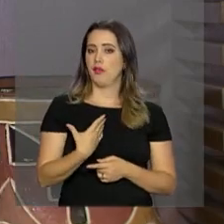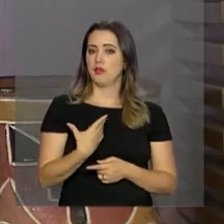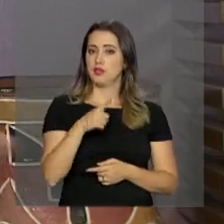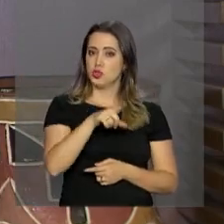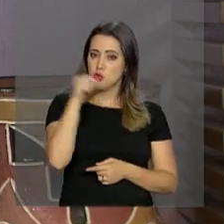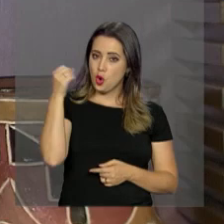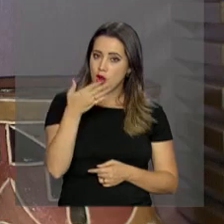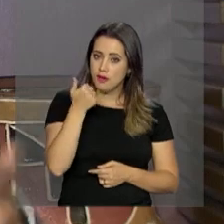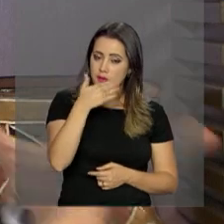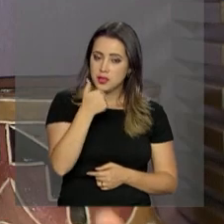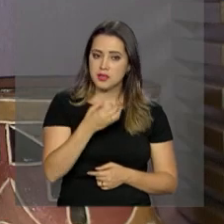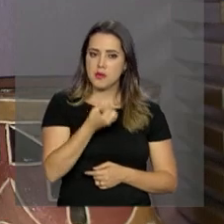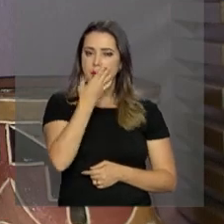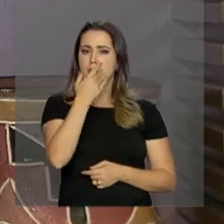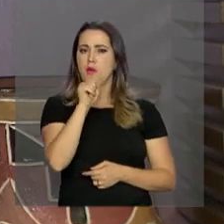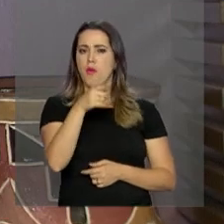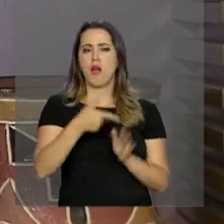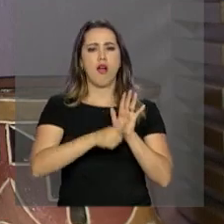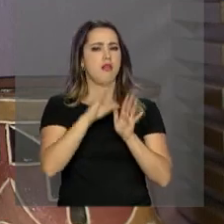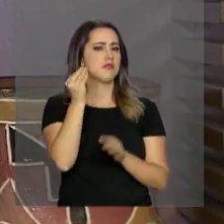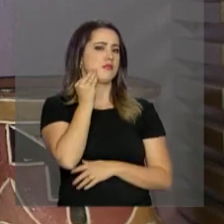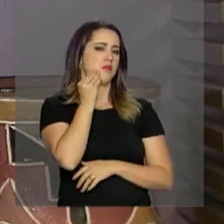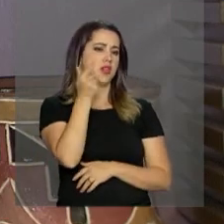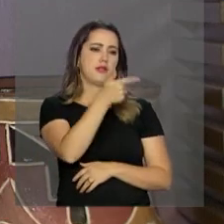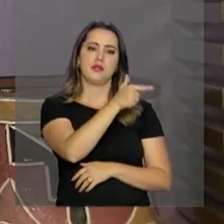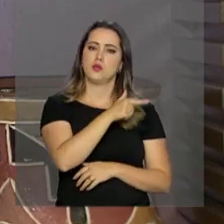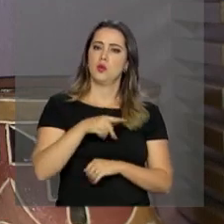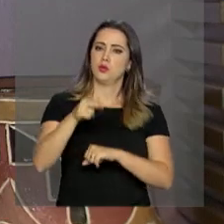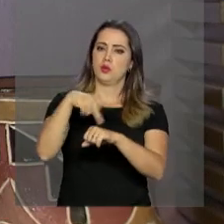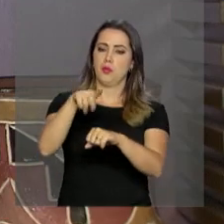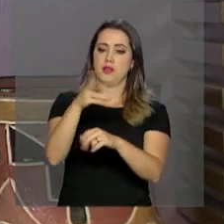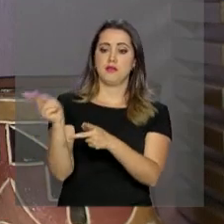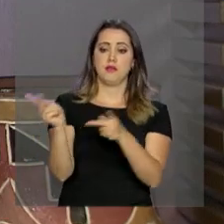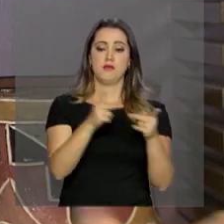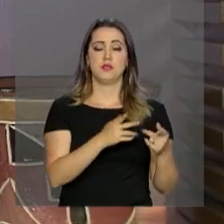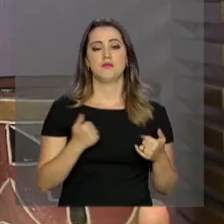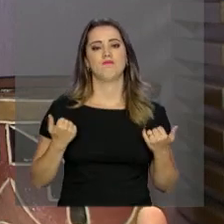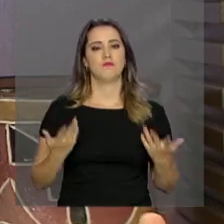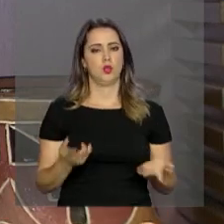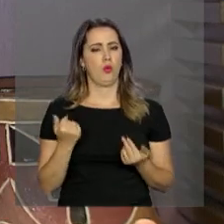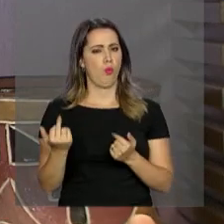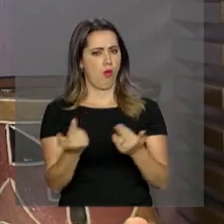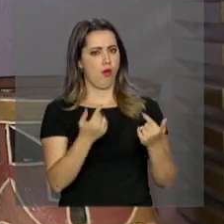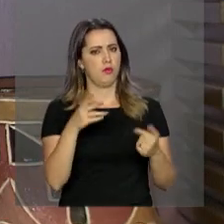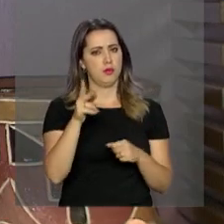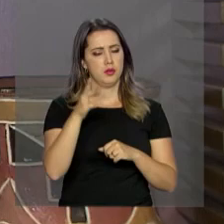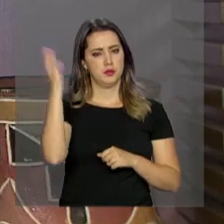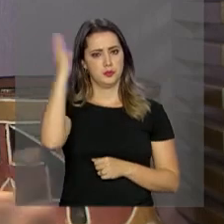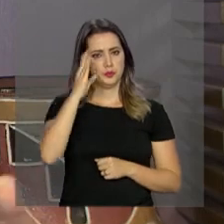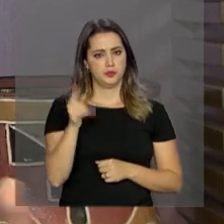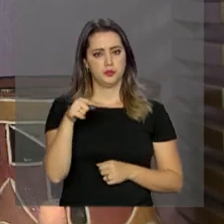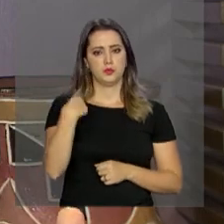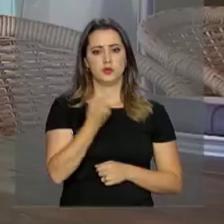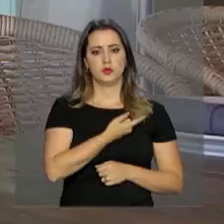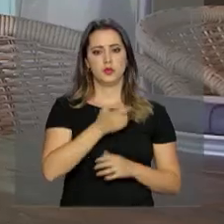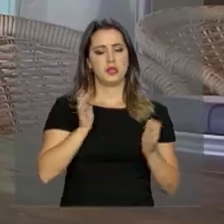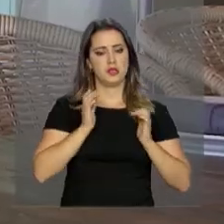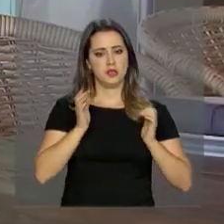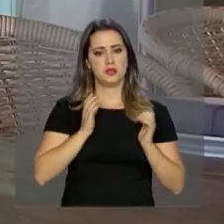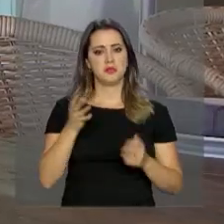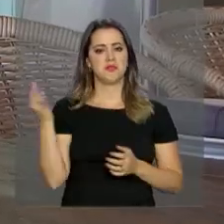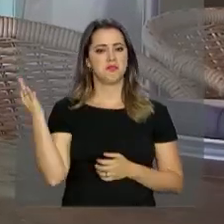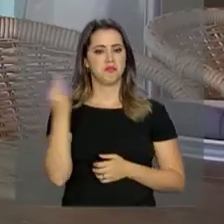antes de outras experiências que ele pode ter no país que ele visita. E isso é o caso no Brasil, nós temos uma riqueza culinária excepcional.